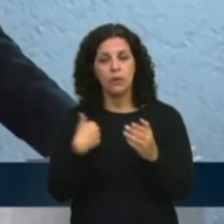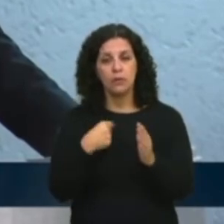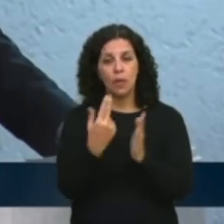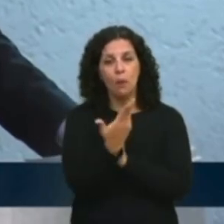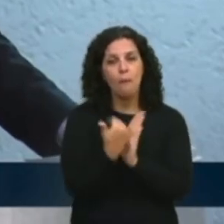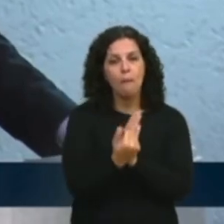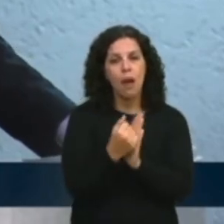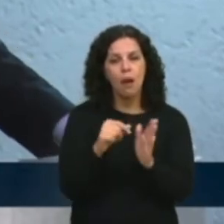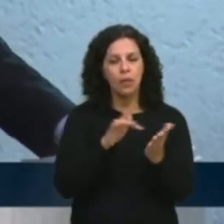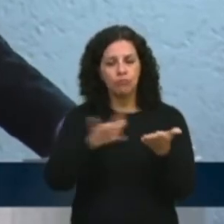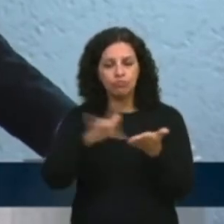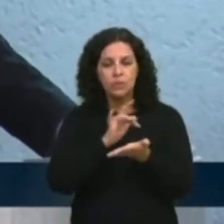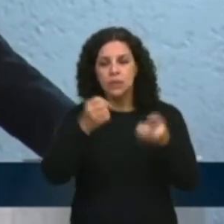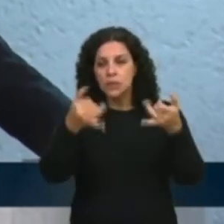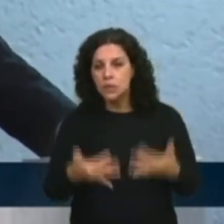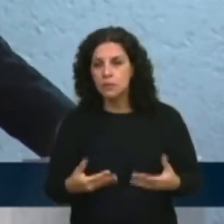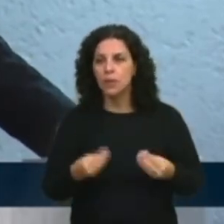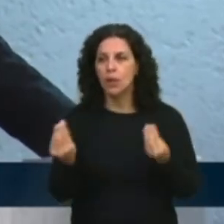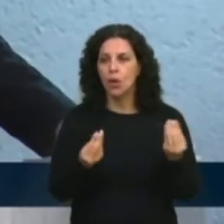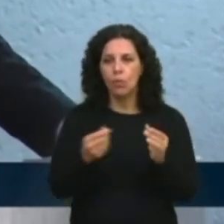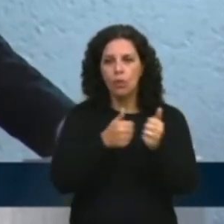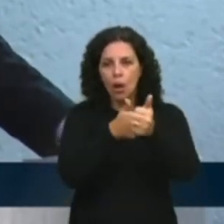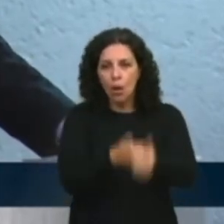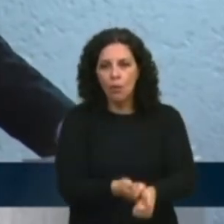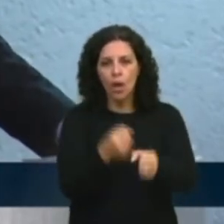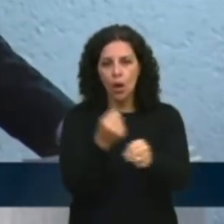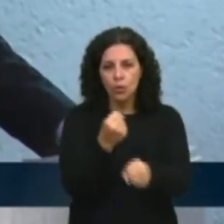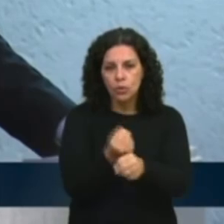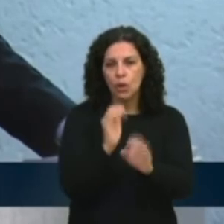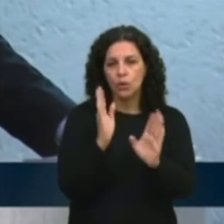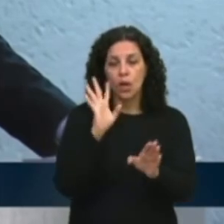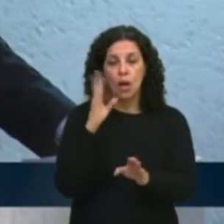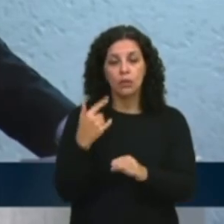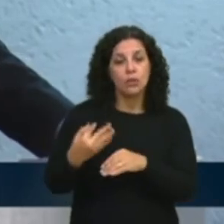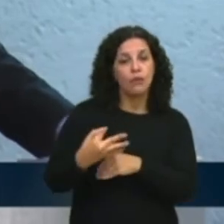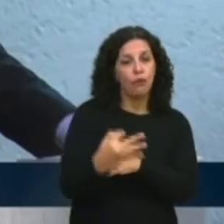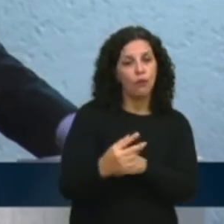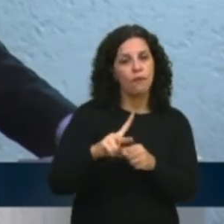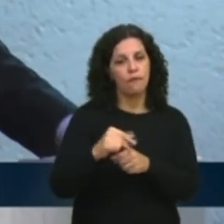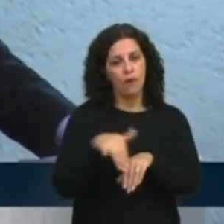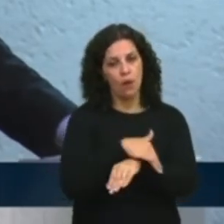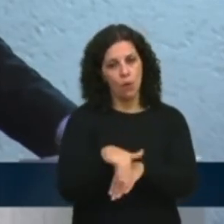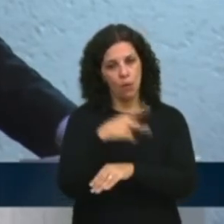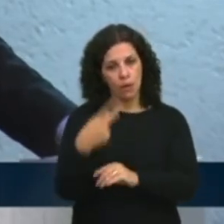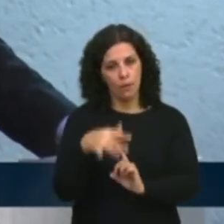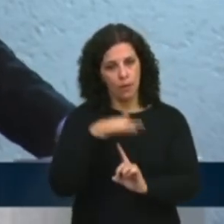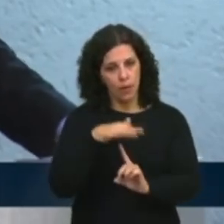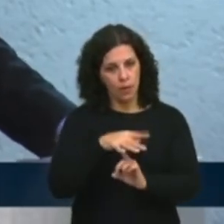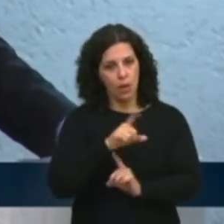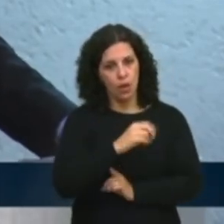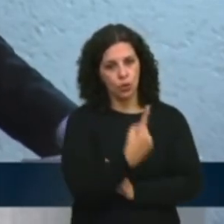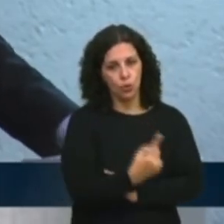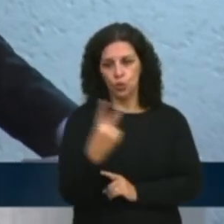mapa interativo que relata o acompanhamento das obras que possam estar sendo realizadas nos